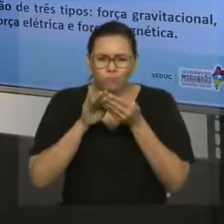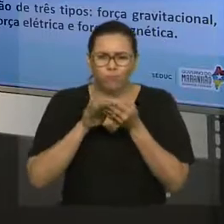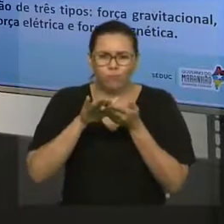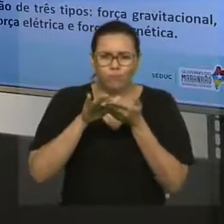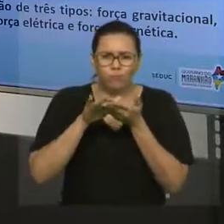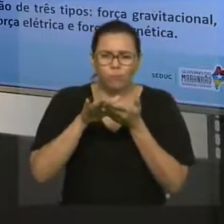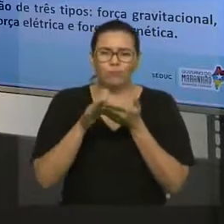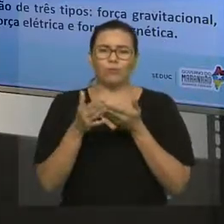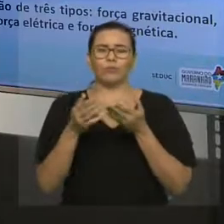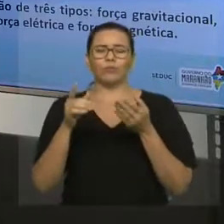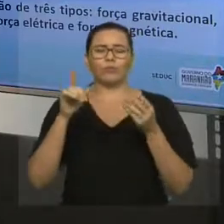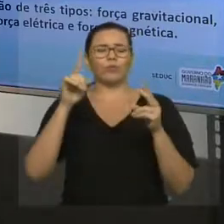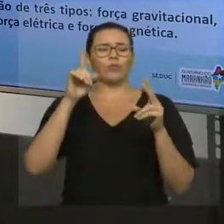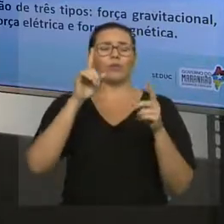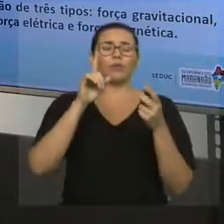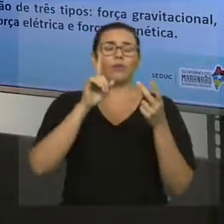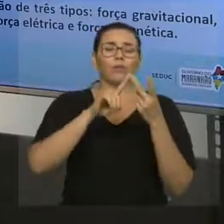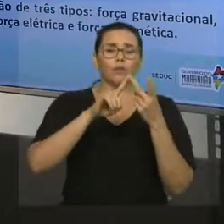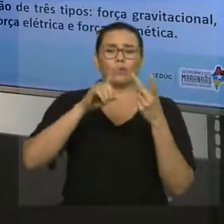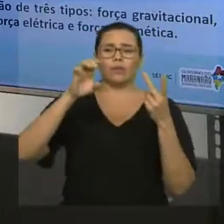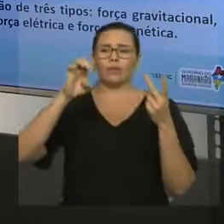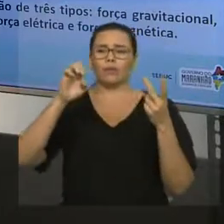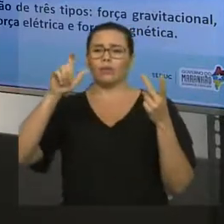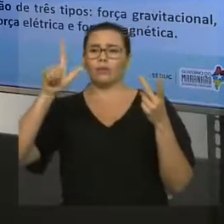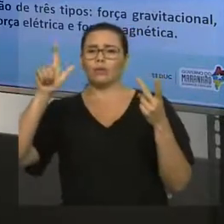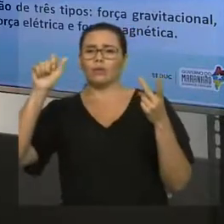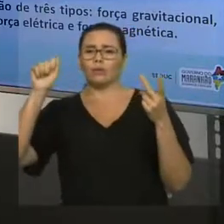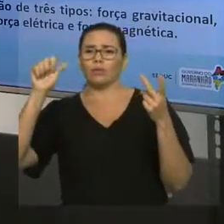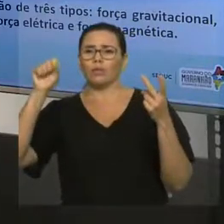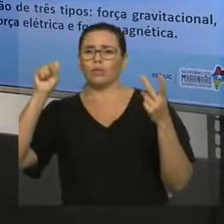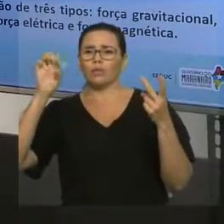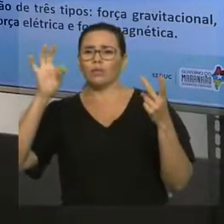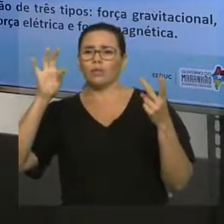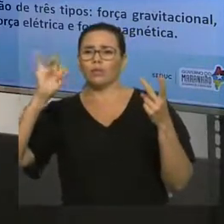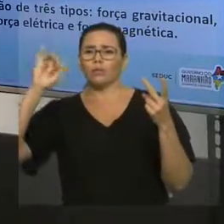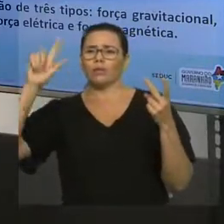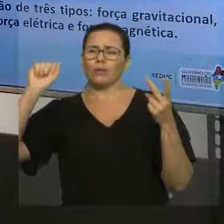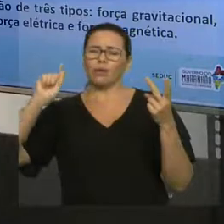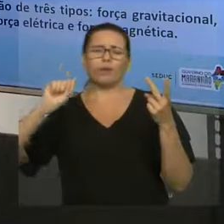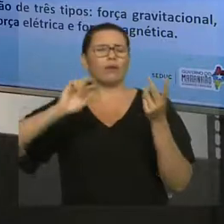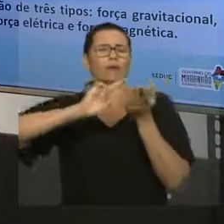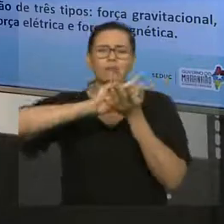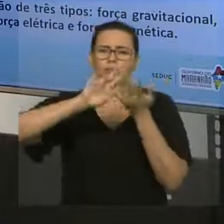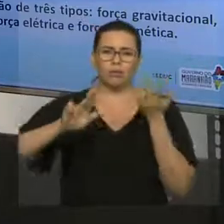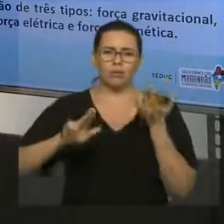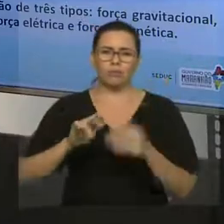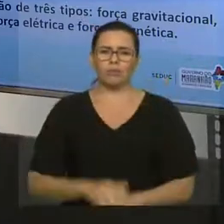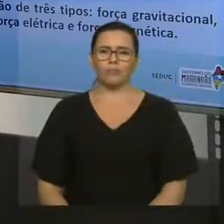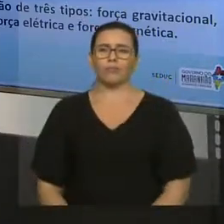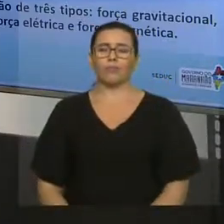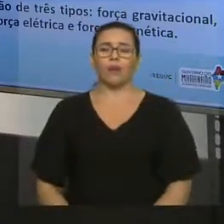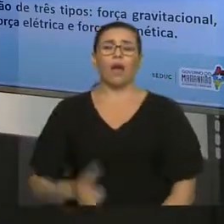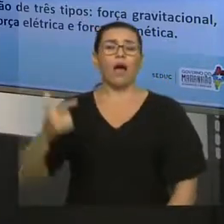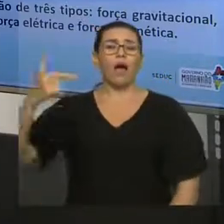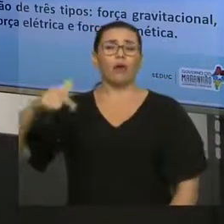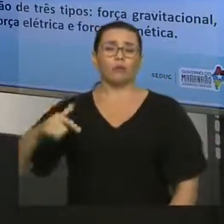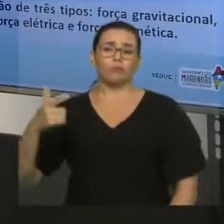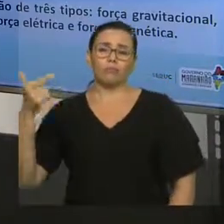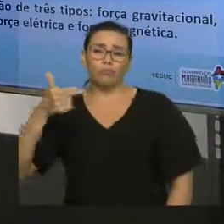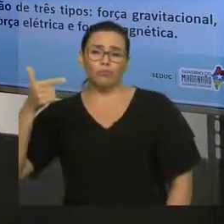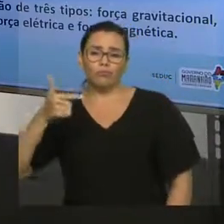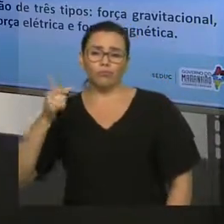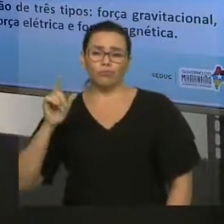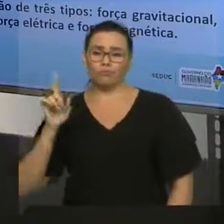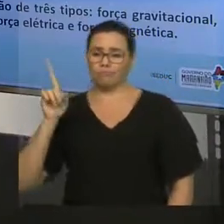elástica. São forças que têm que ter contato entre os corpos para elas poderem existir. Aqui não. Forças de campo. Campo